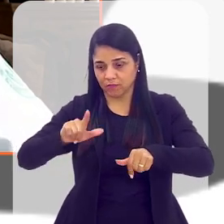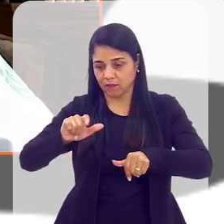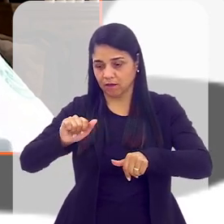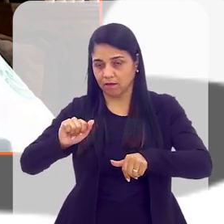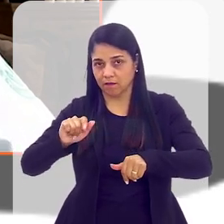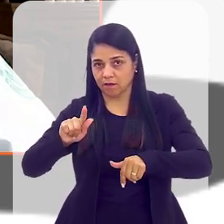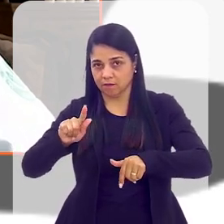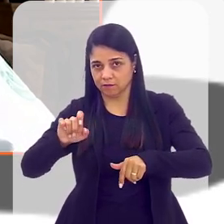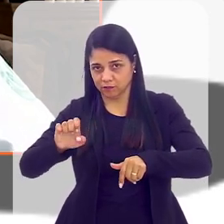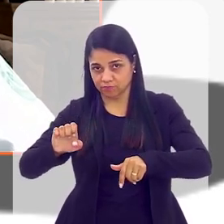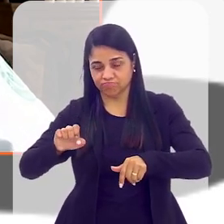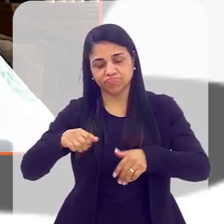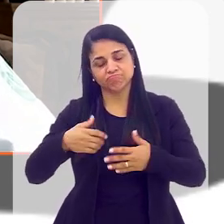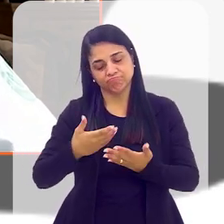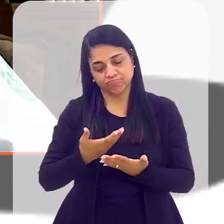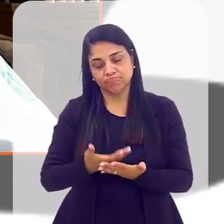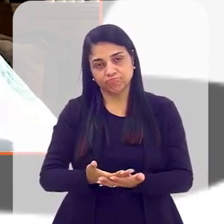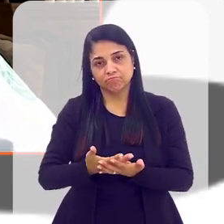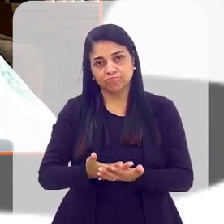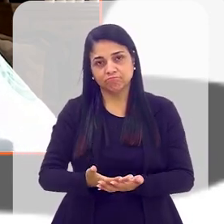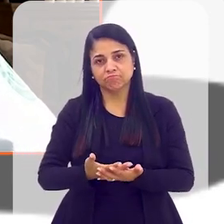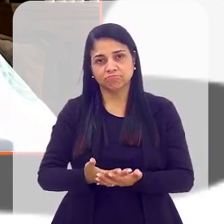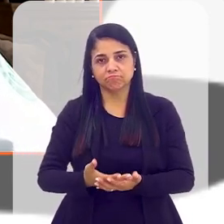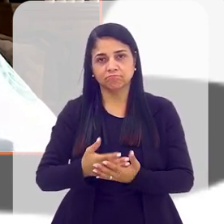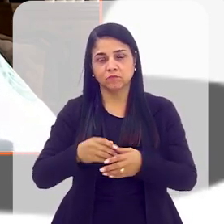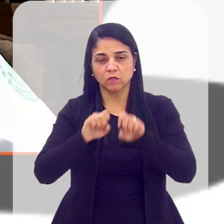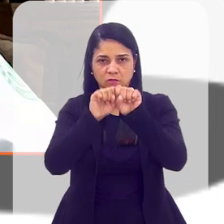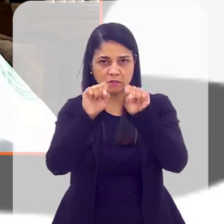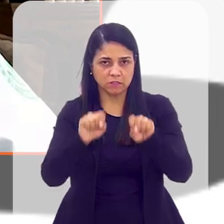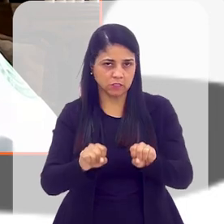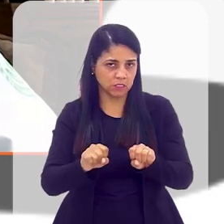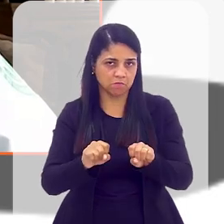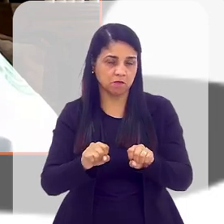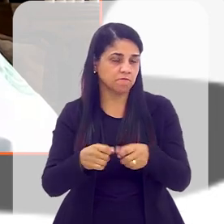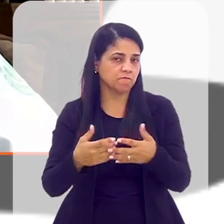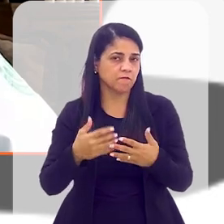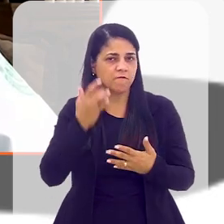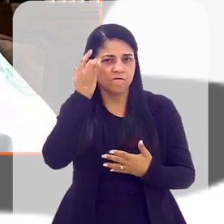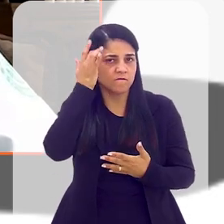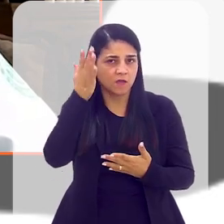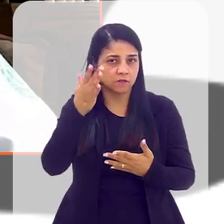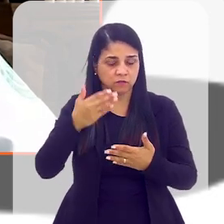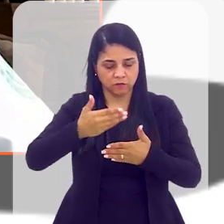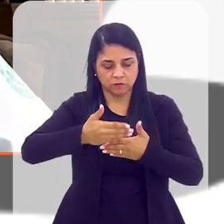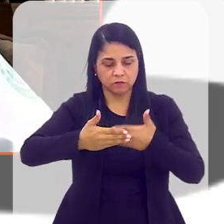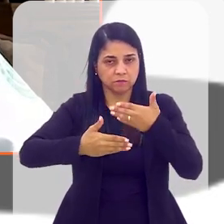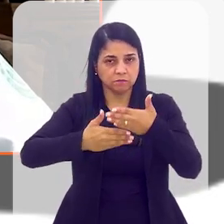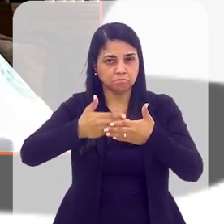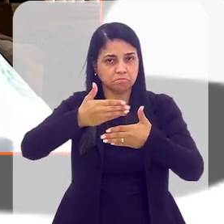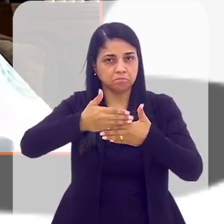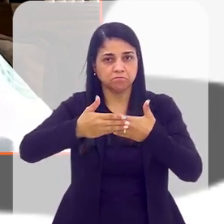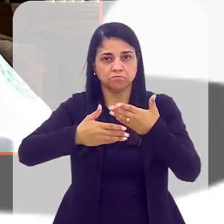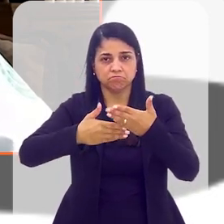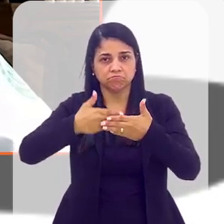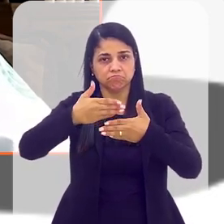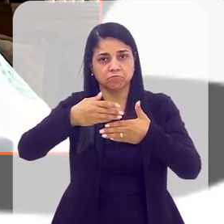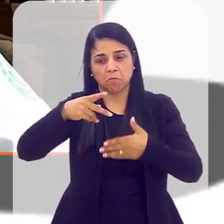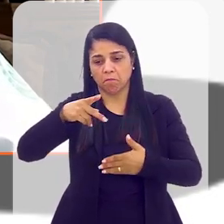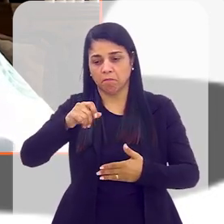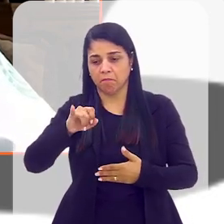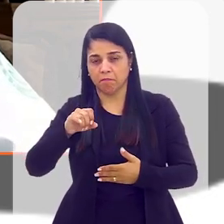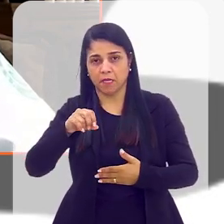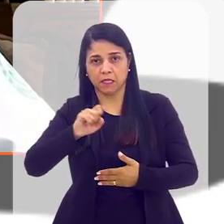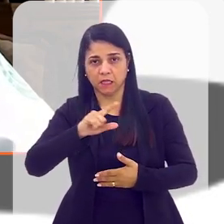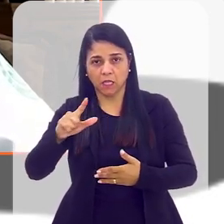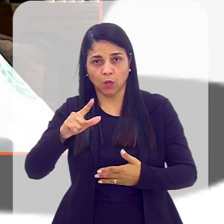ela suporta o nosso sistema tranquilamente. A nossa parede, pronta, com os revestimentos, ela